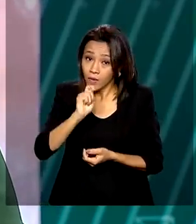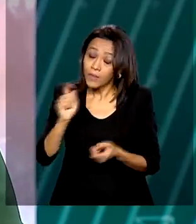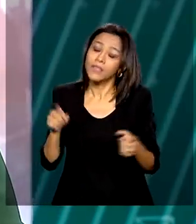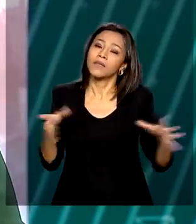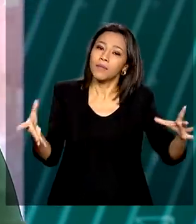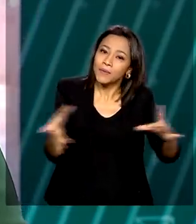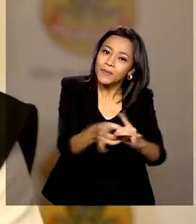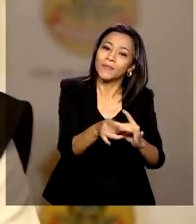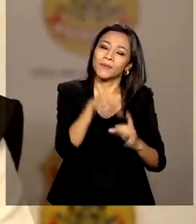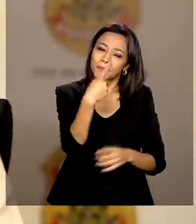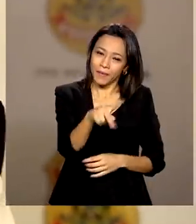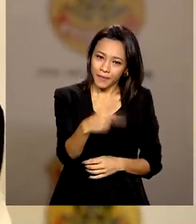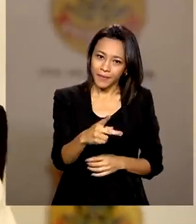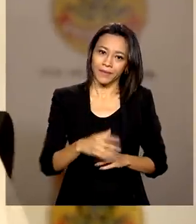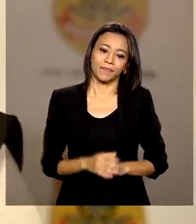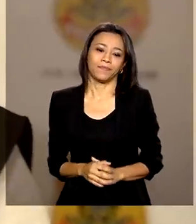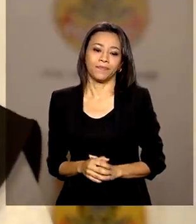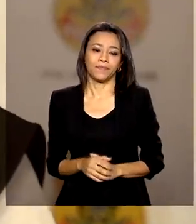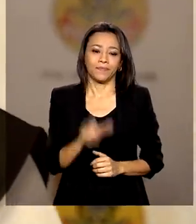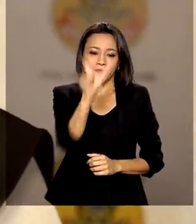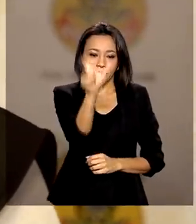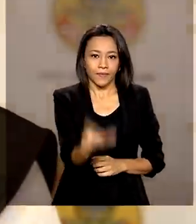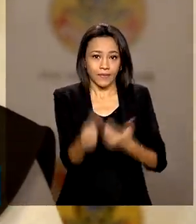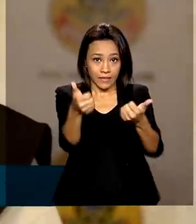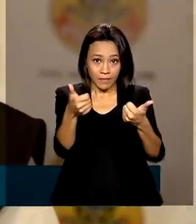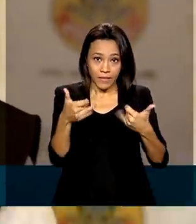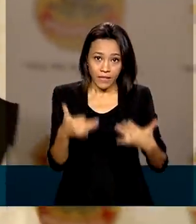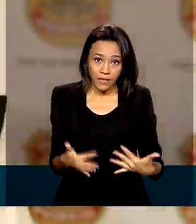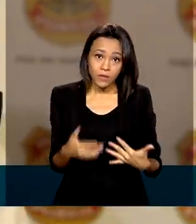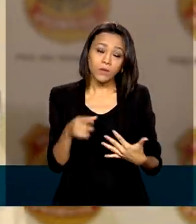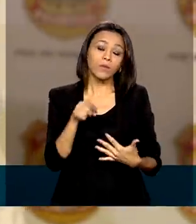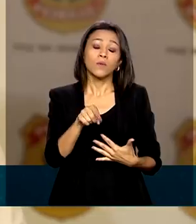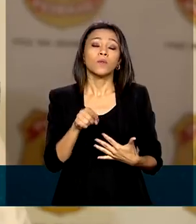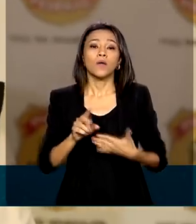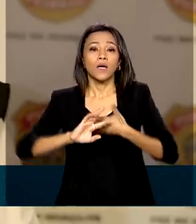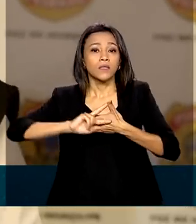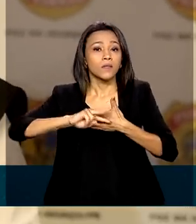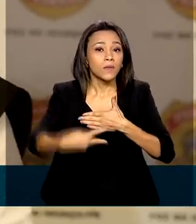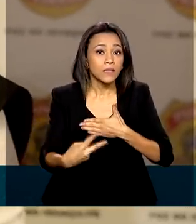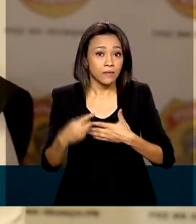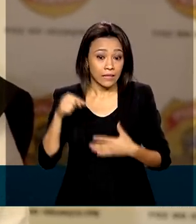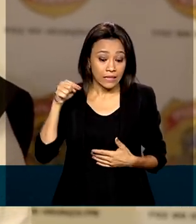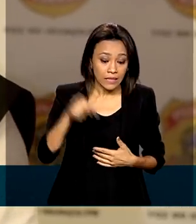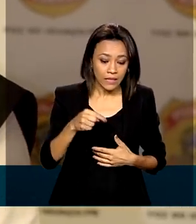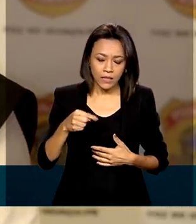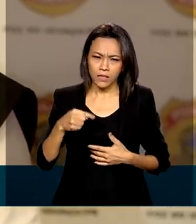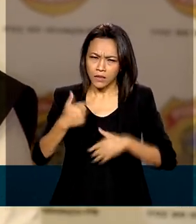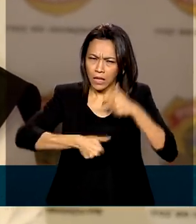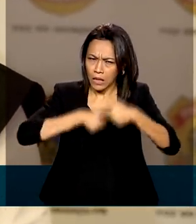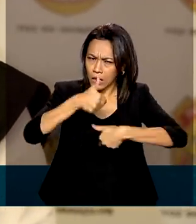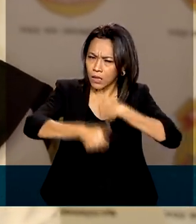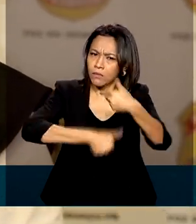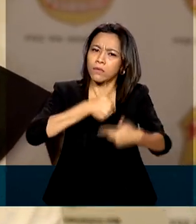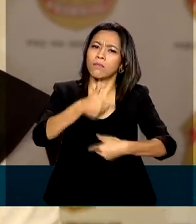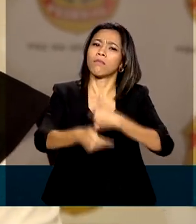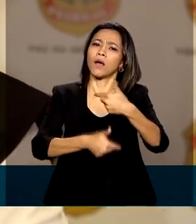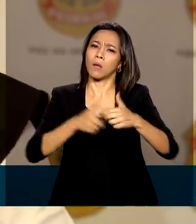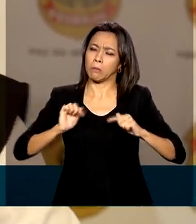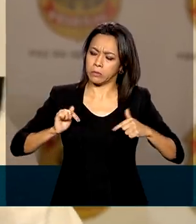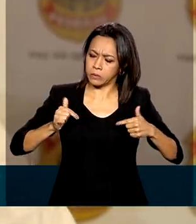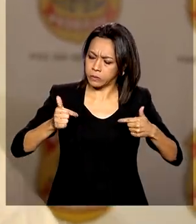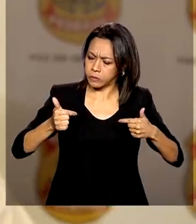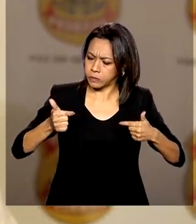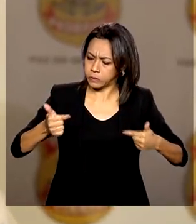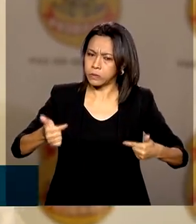Paraguai. Os resultados, a partir dessa atuação, nos